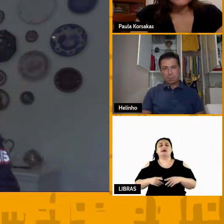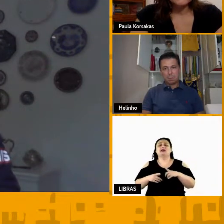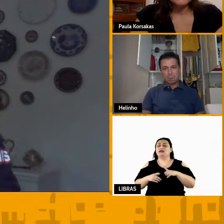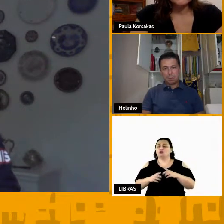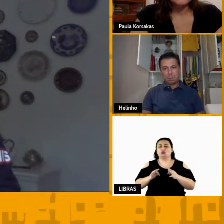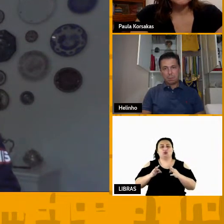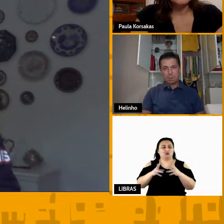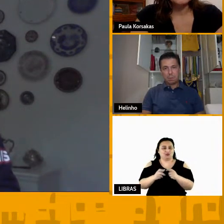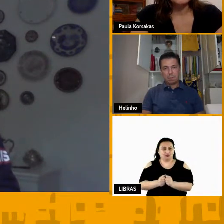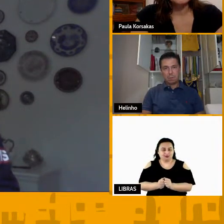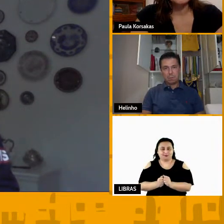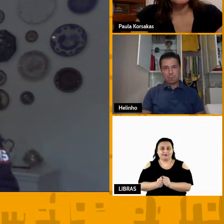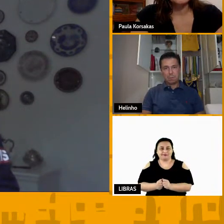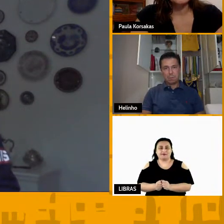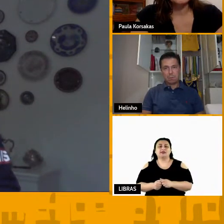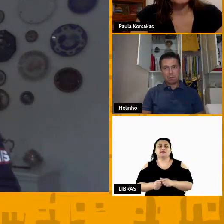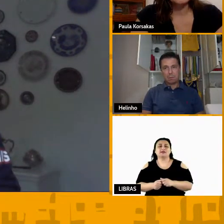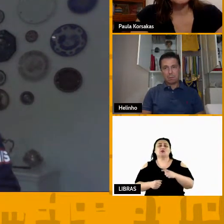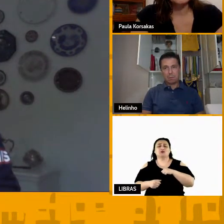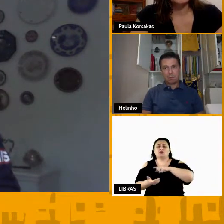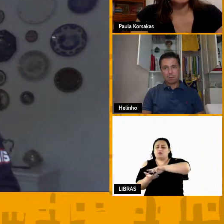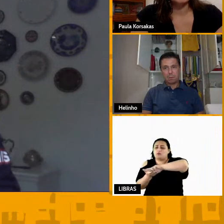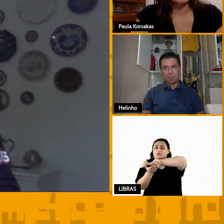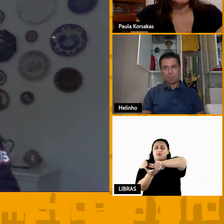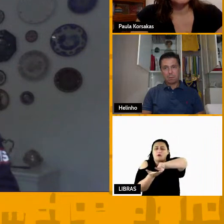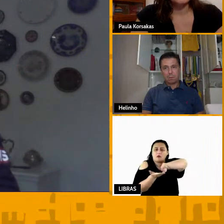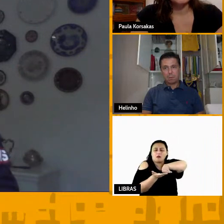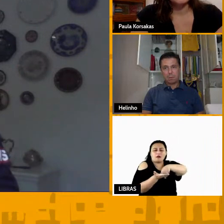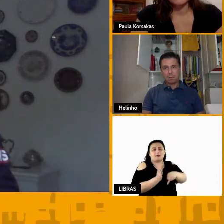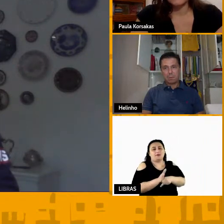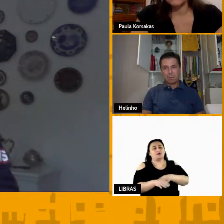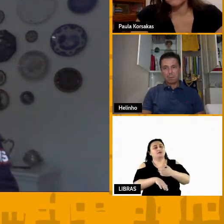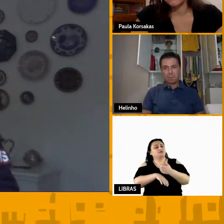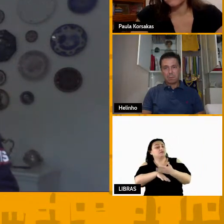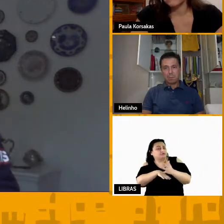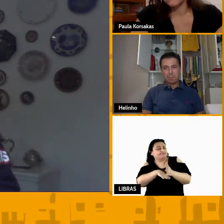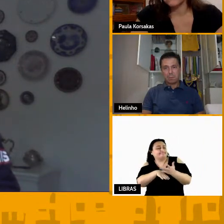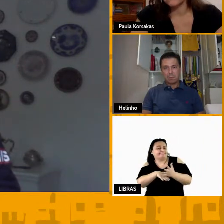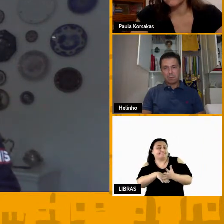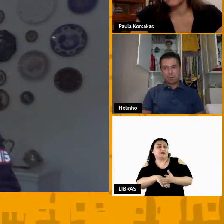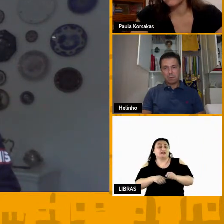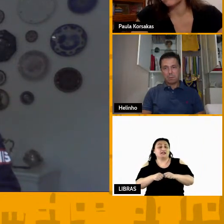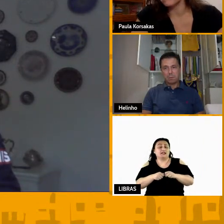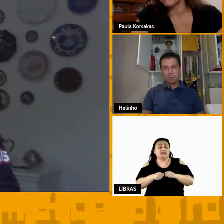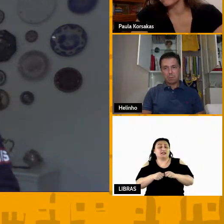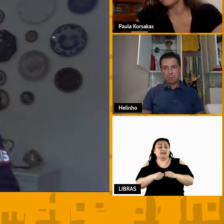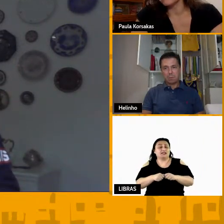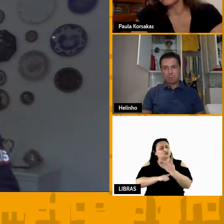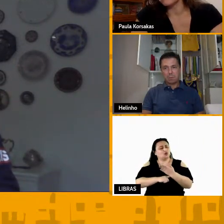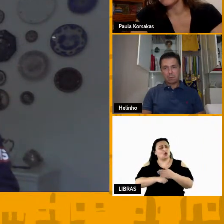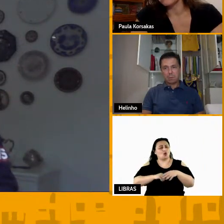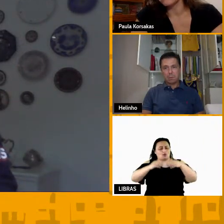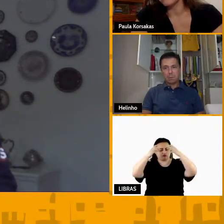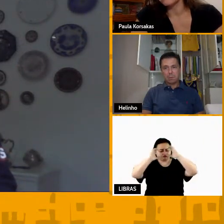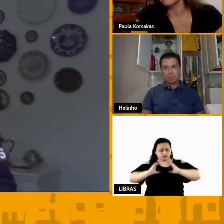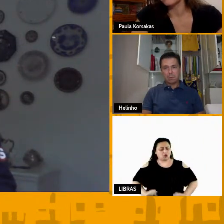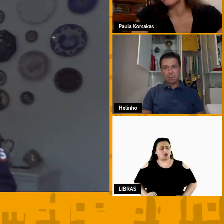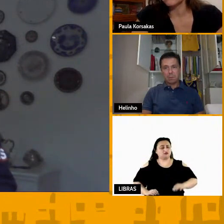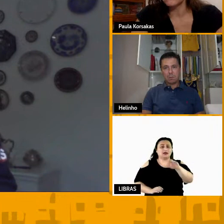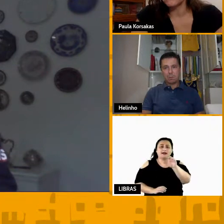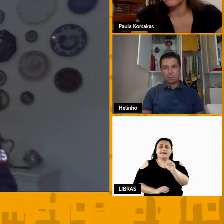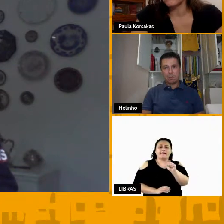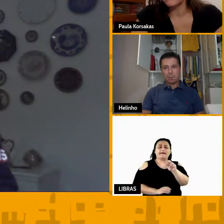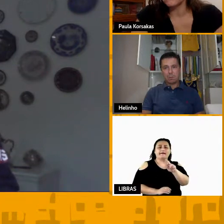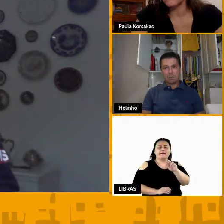tido vários treinadores que nos formaram o nosso caráter também, muitas coisas que a gente aprendeu de como